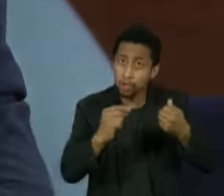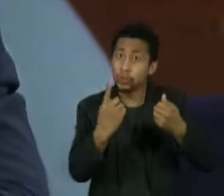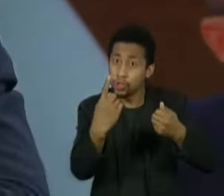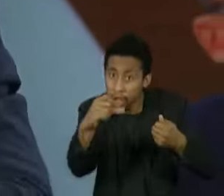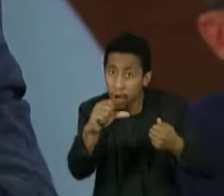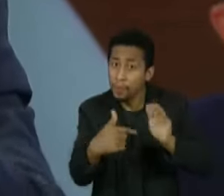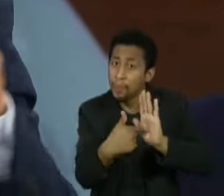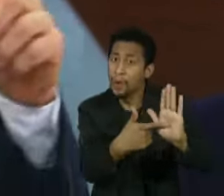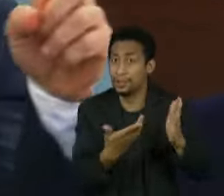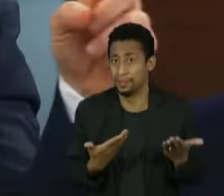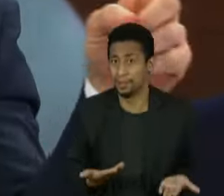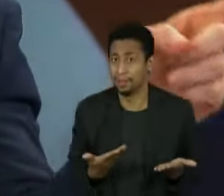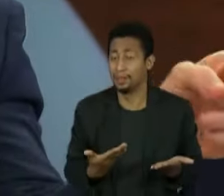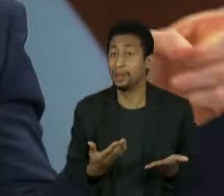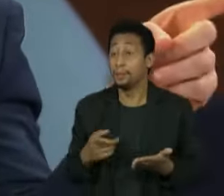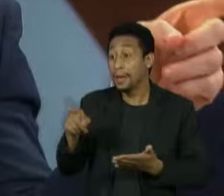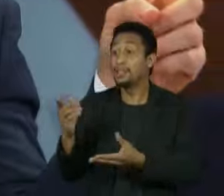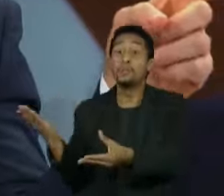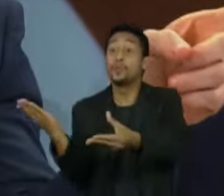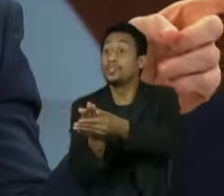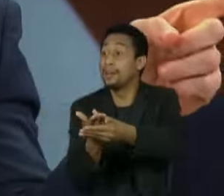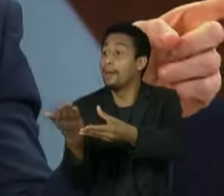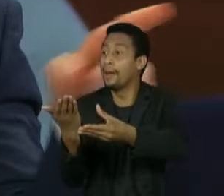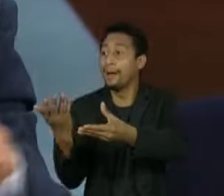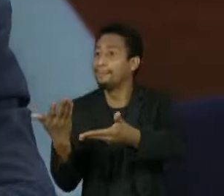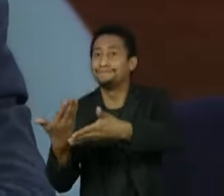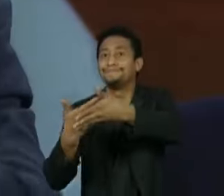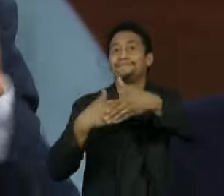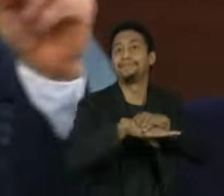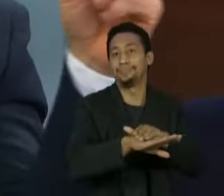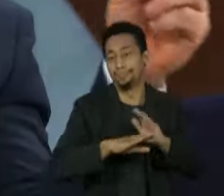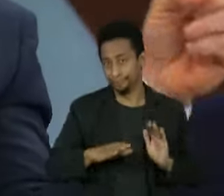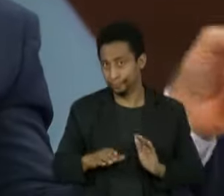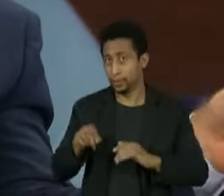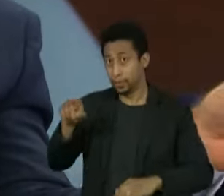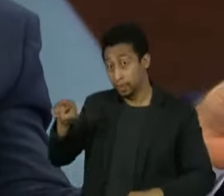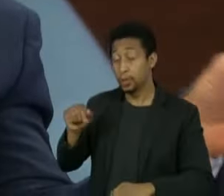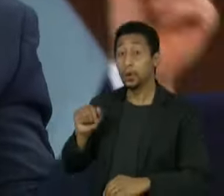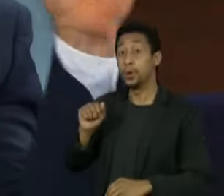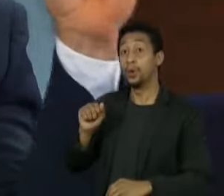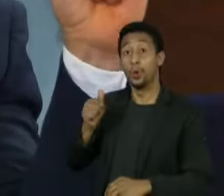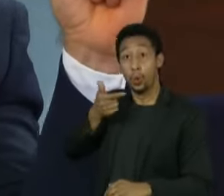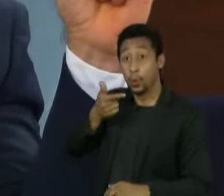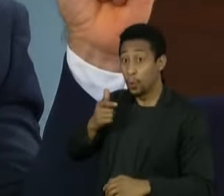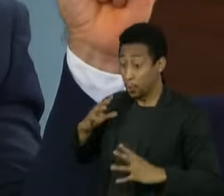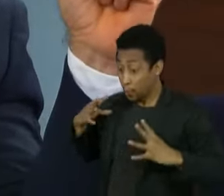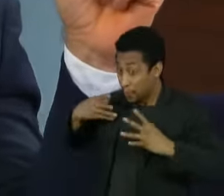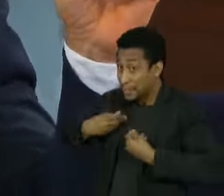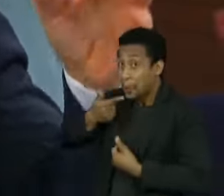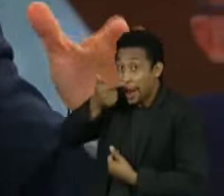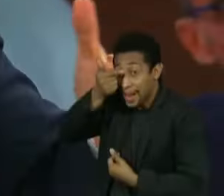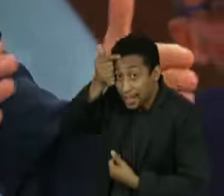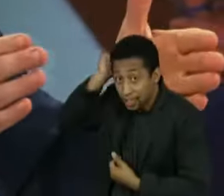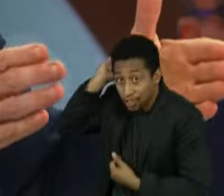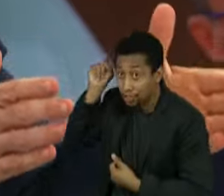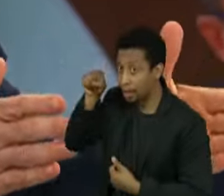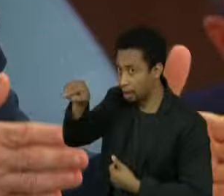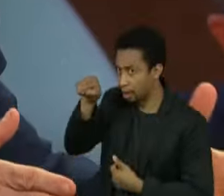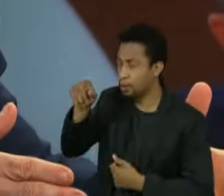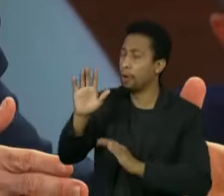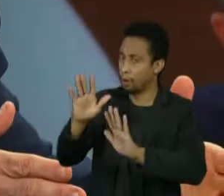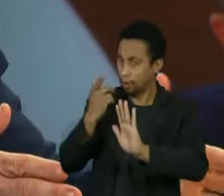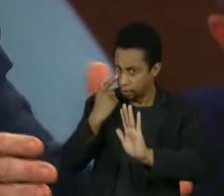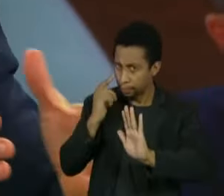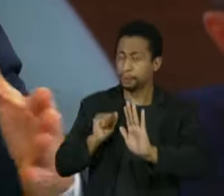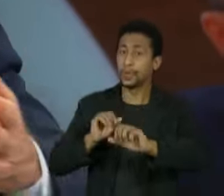arquivamento, mas o ministro Alexandre Moraes devolveu, veja bem, se você pegar pela Constituição